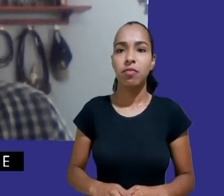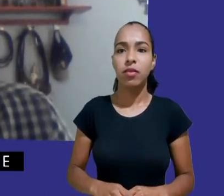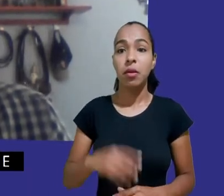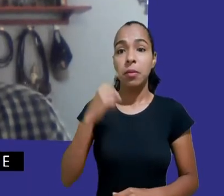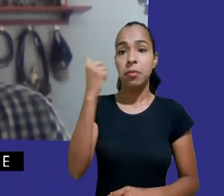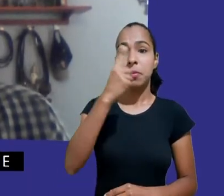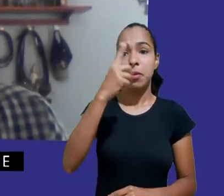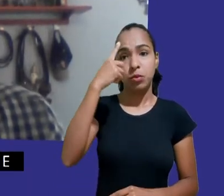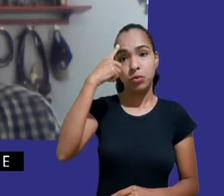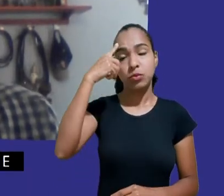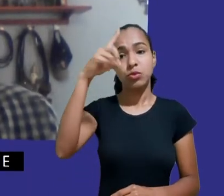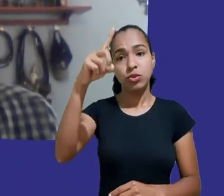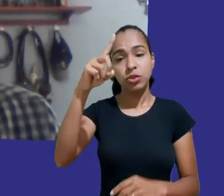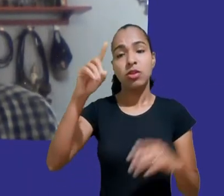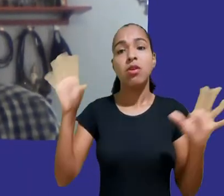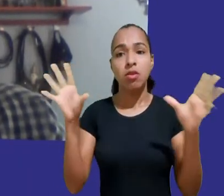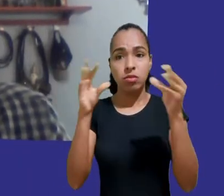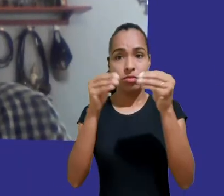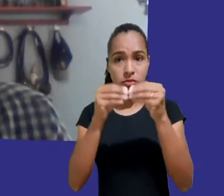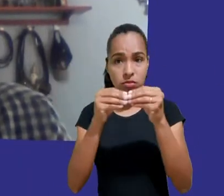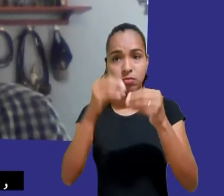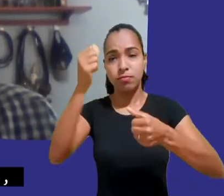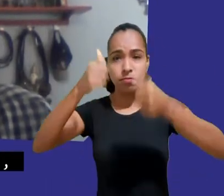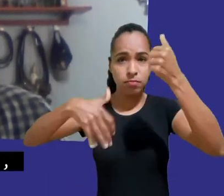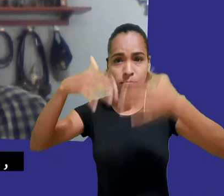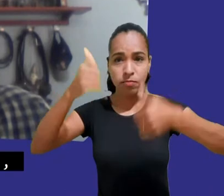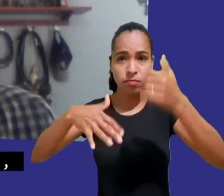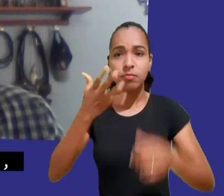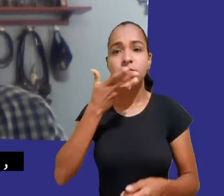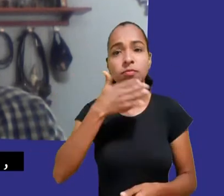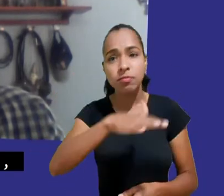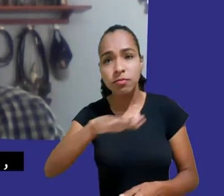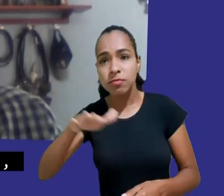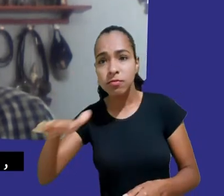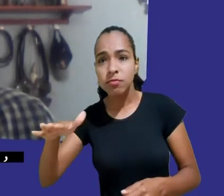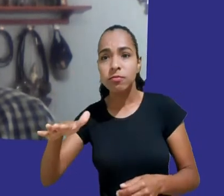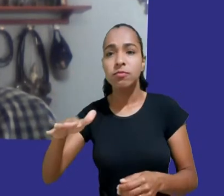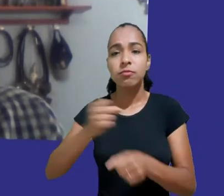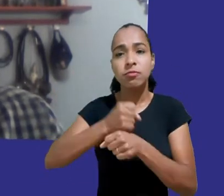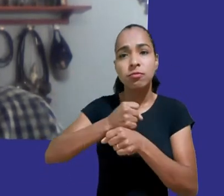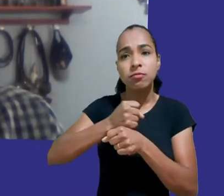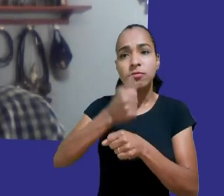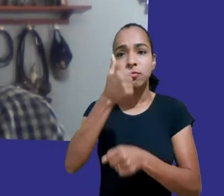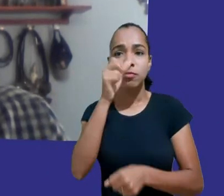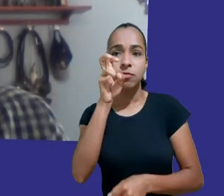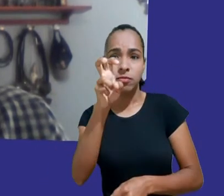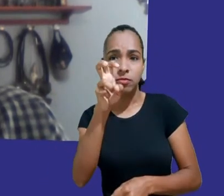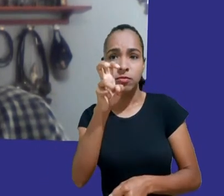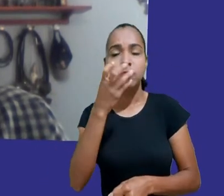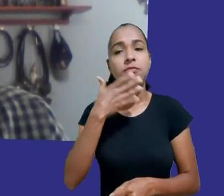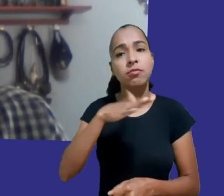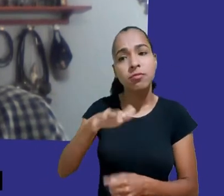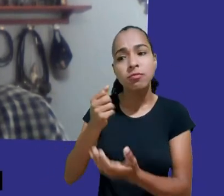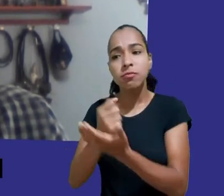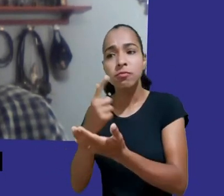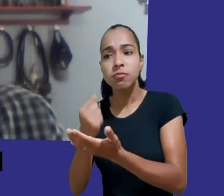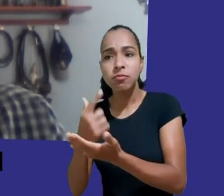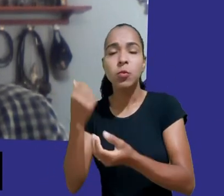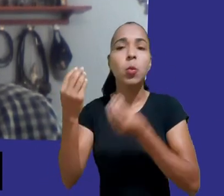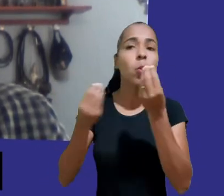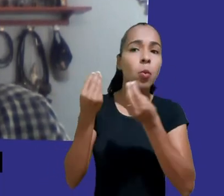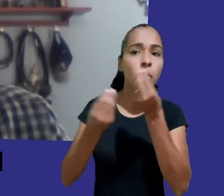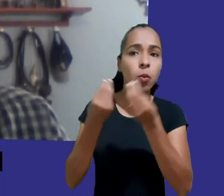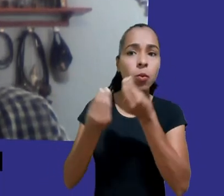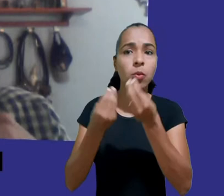principalmente sobre as transformações que ocorreram nesses últimos 15 anos de atuação do programa Criança e Consumo. Ontem, gente entrou mais a fundo nos desafios